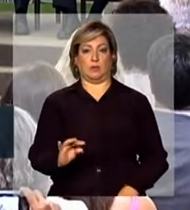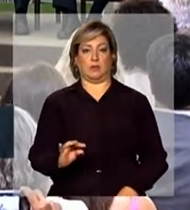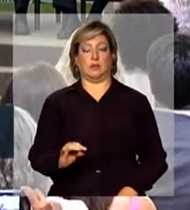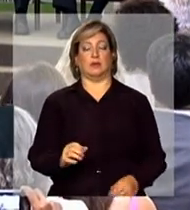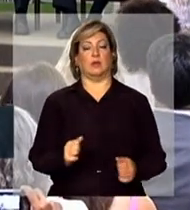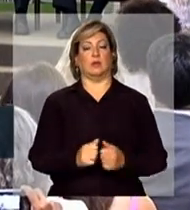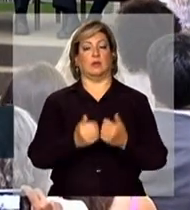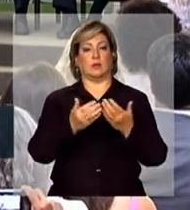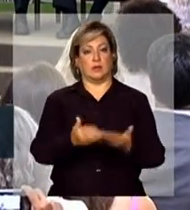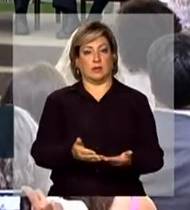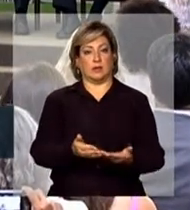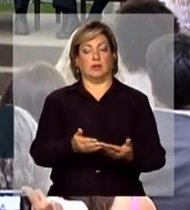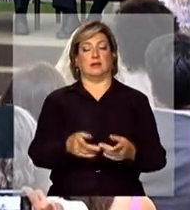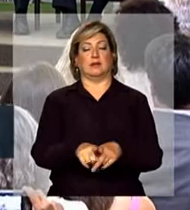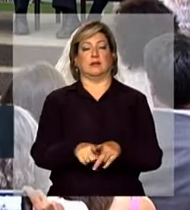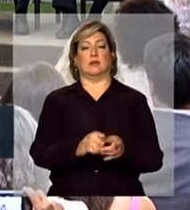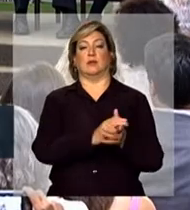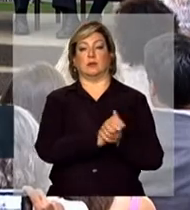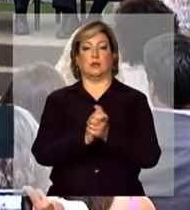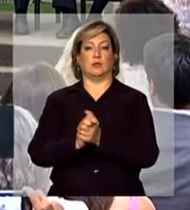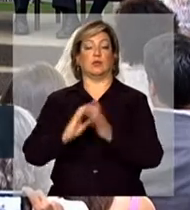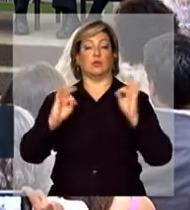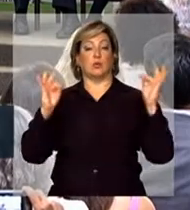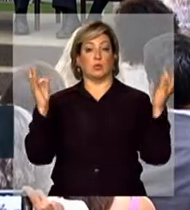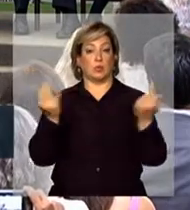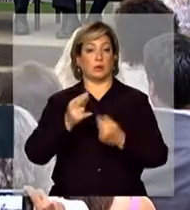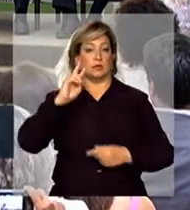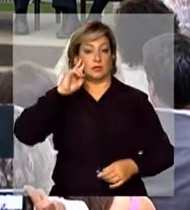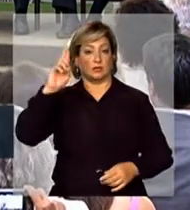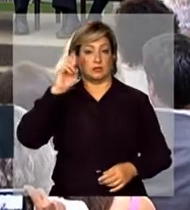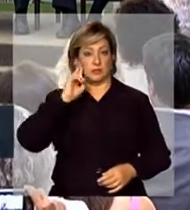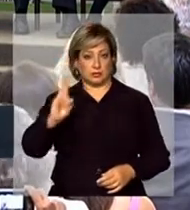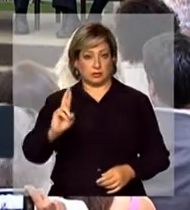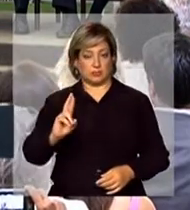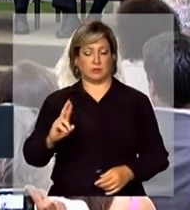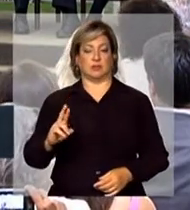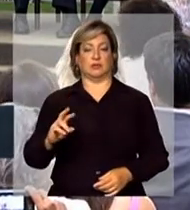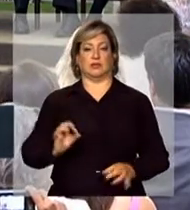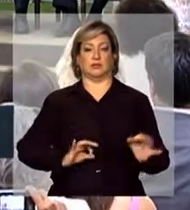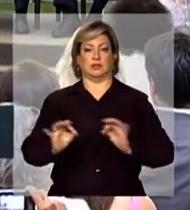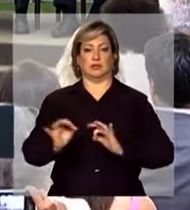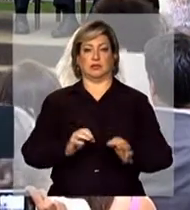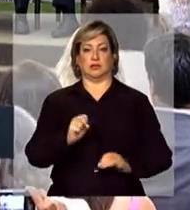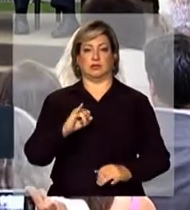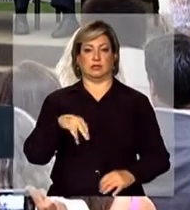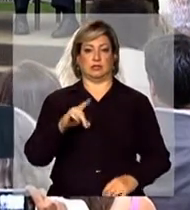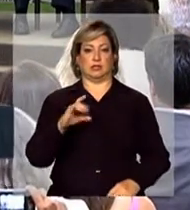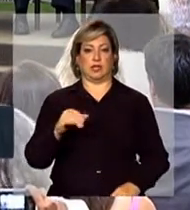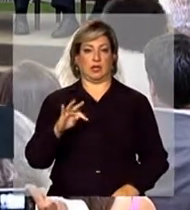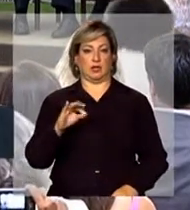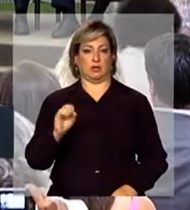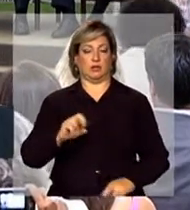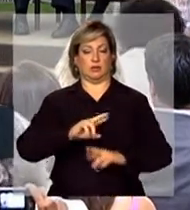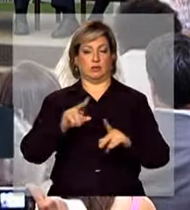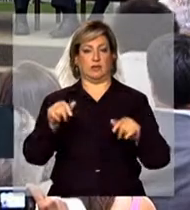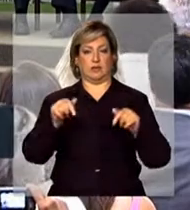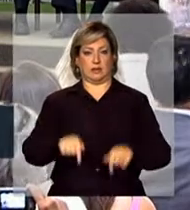intermédio de quem cumprimento todas as lideranças e dirigentes sindicais aqui presentes.